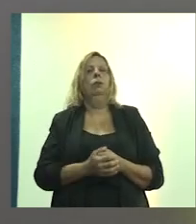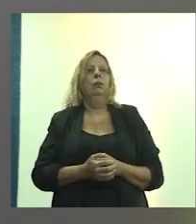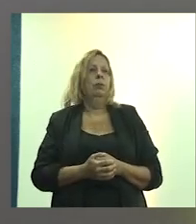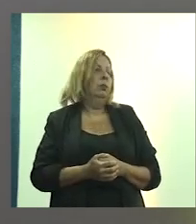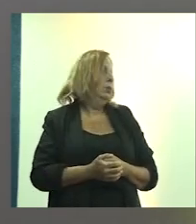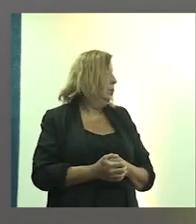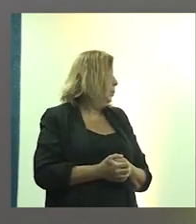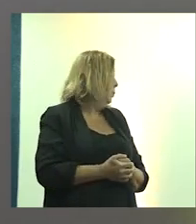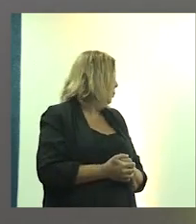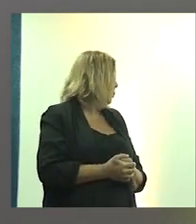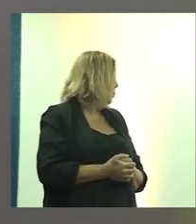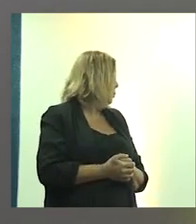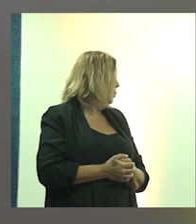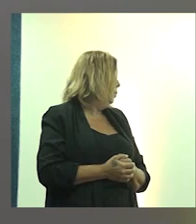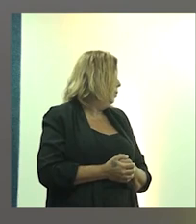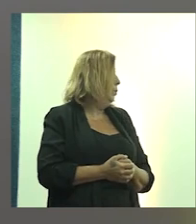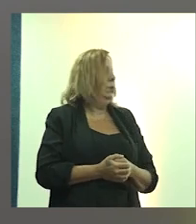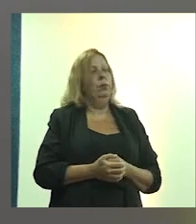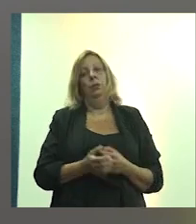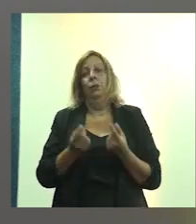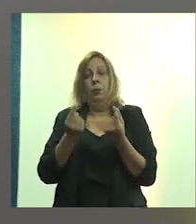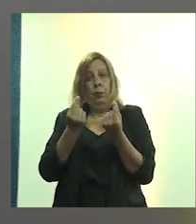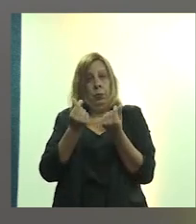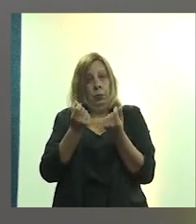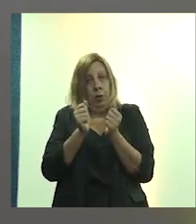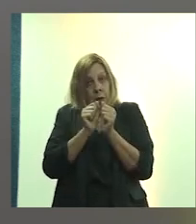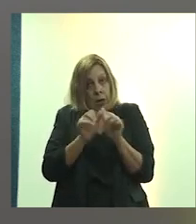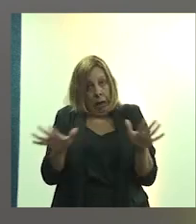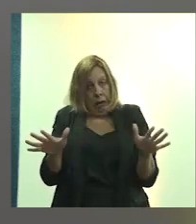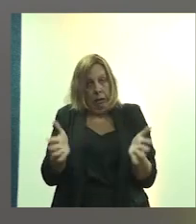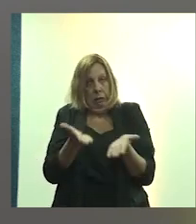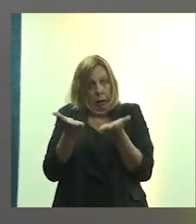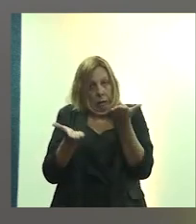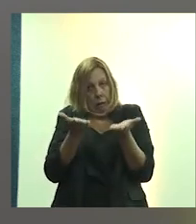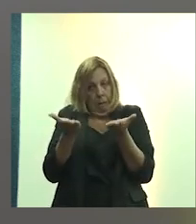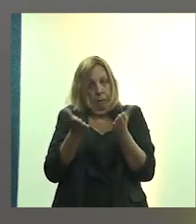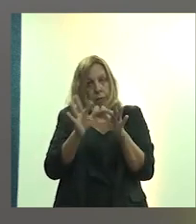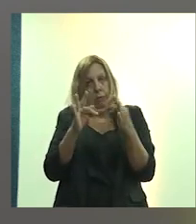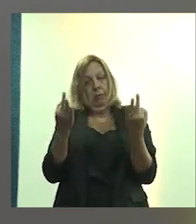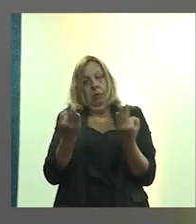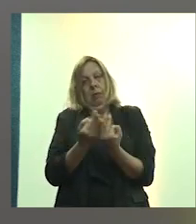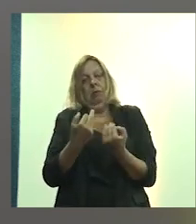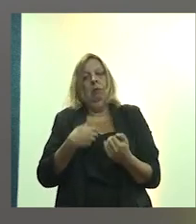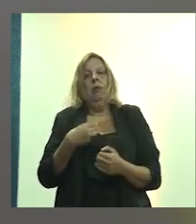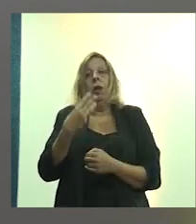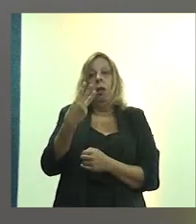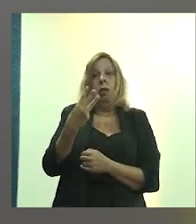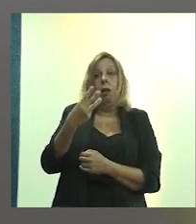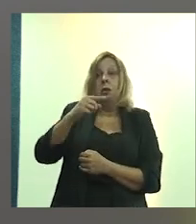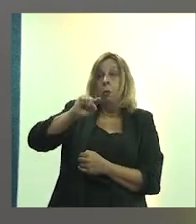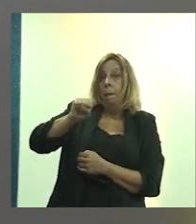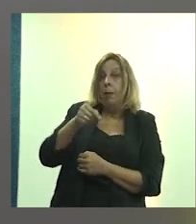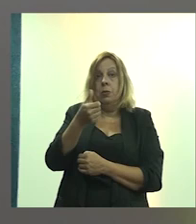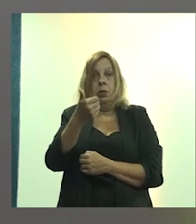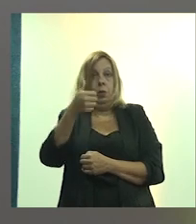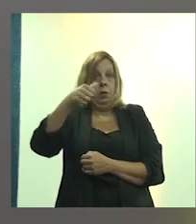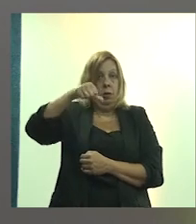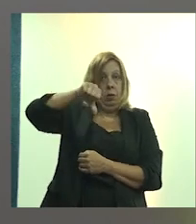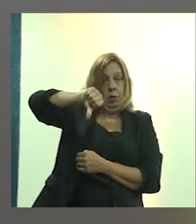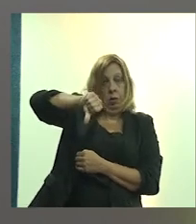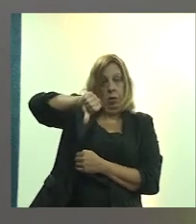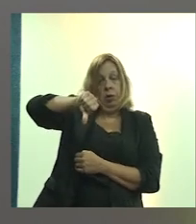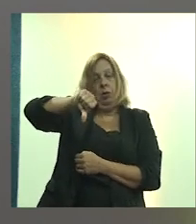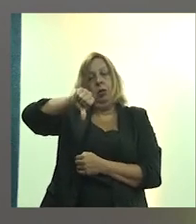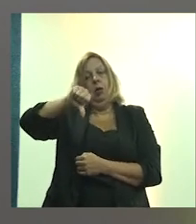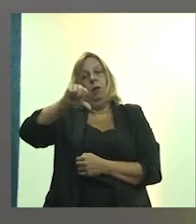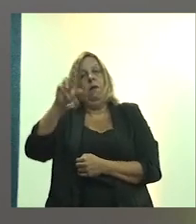Custo médio para o tratamento, para as famílias, 3.119 reais.